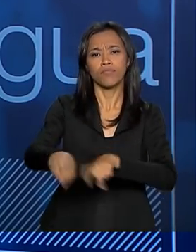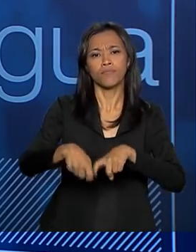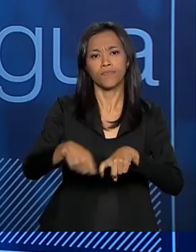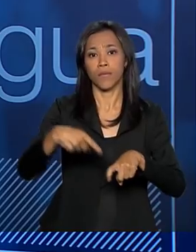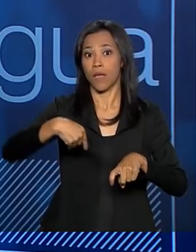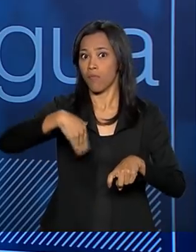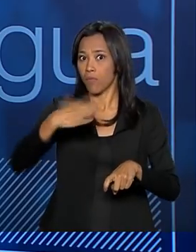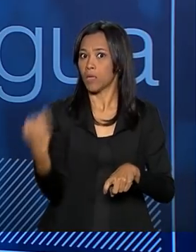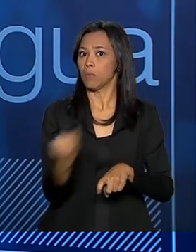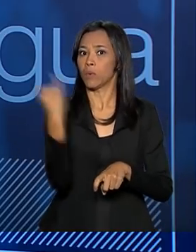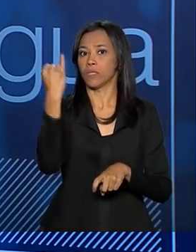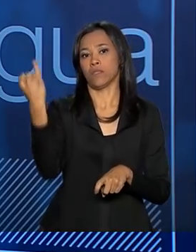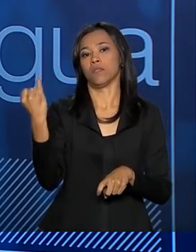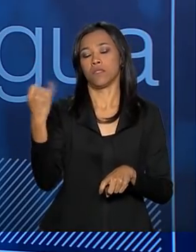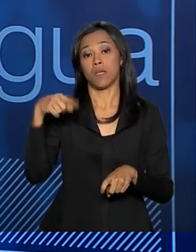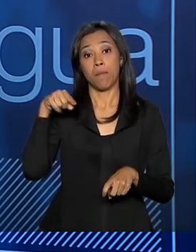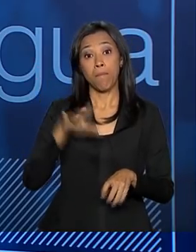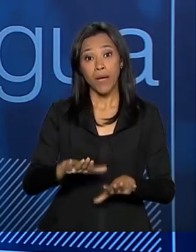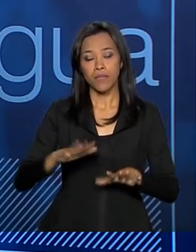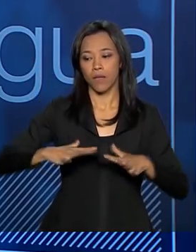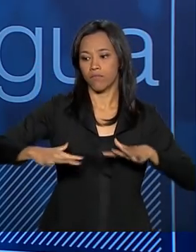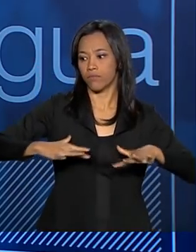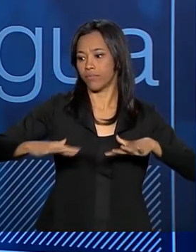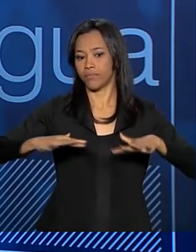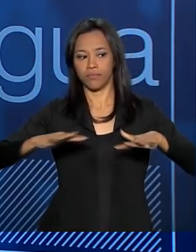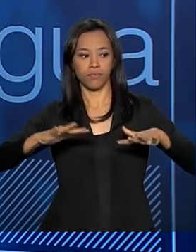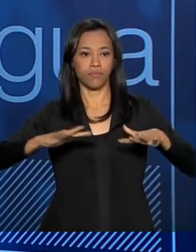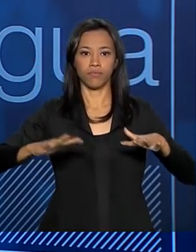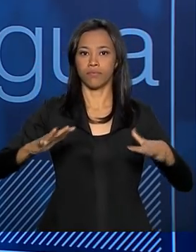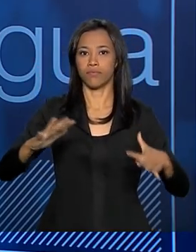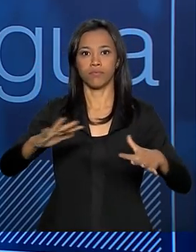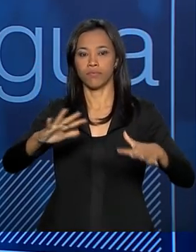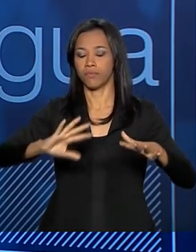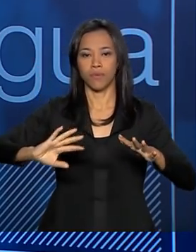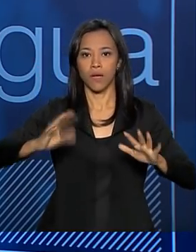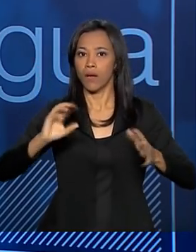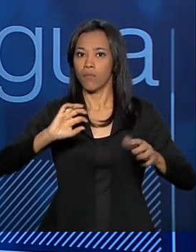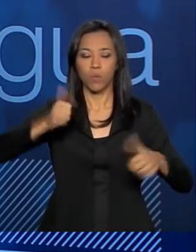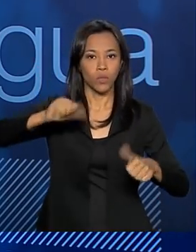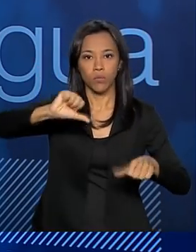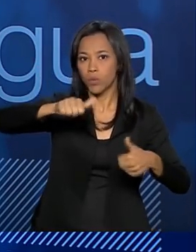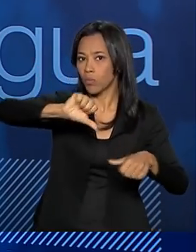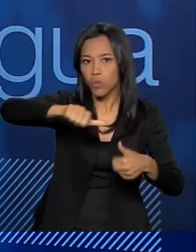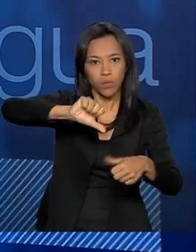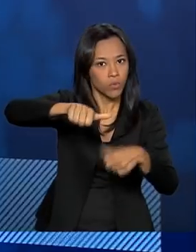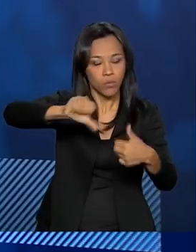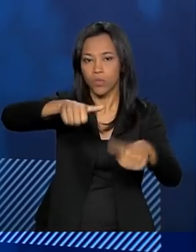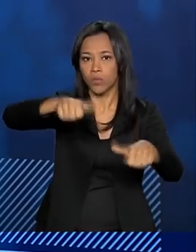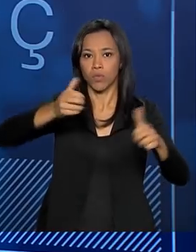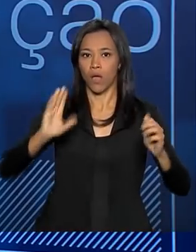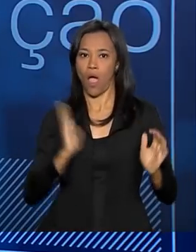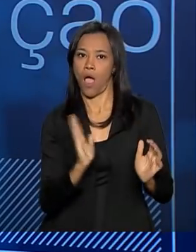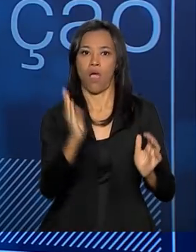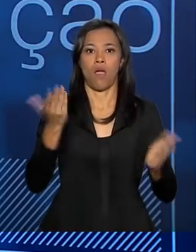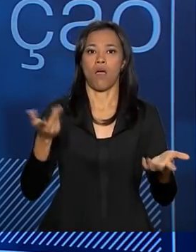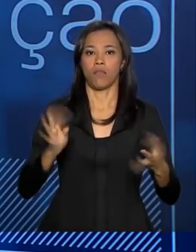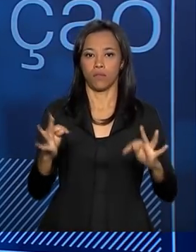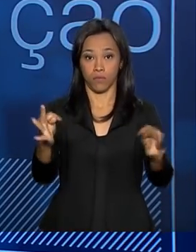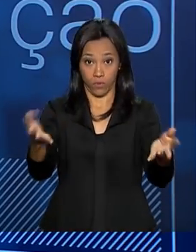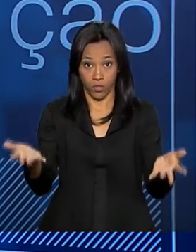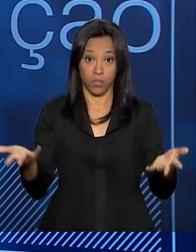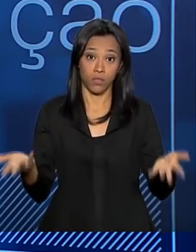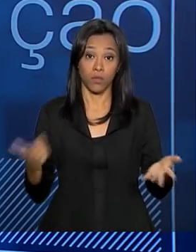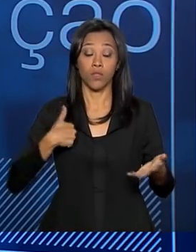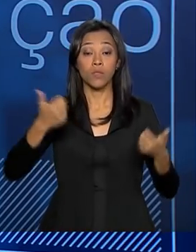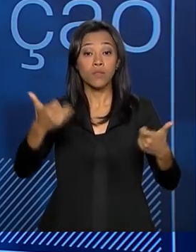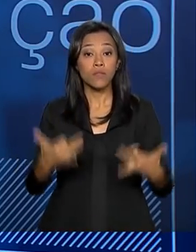economia. Contudo, é um setor muito dinâmico, que a gente não pode ficar desatento, porque as tecnologias mudam a todo momento. Então,